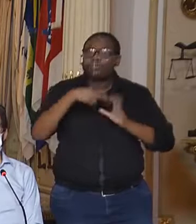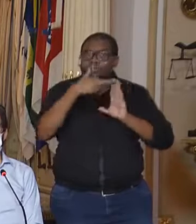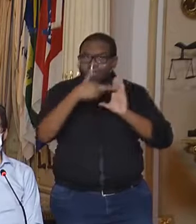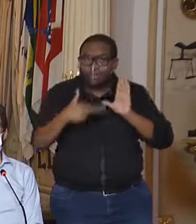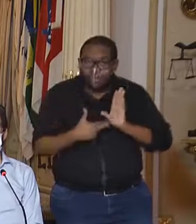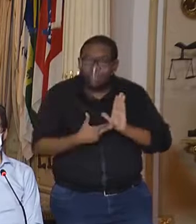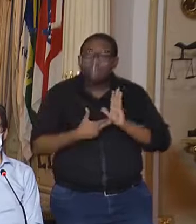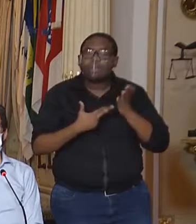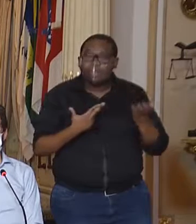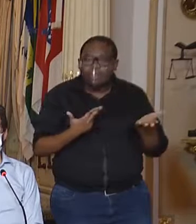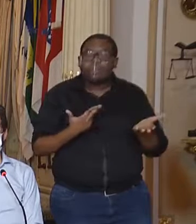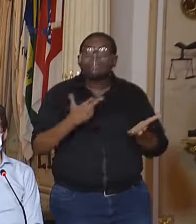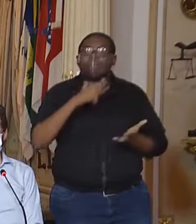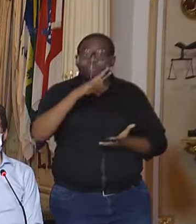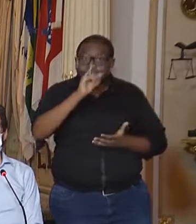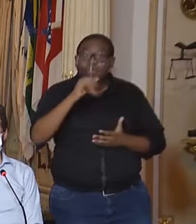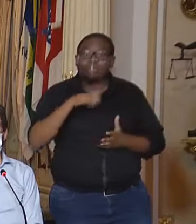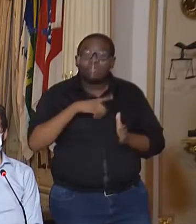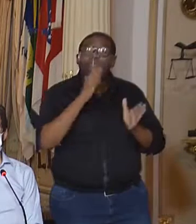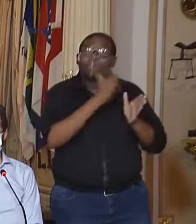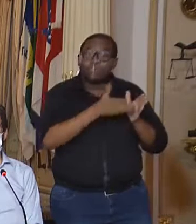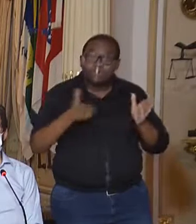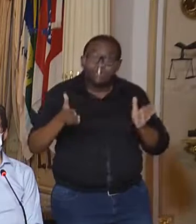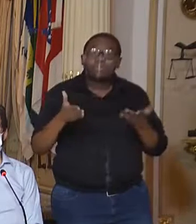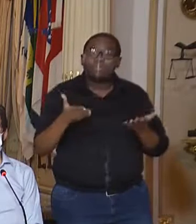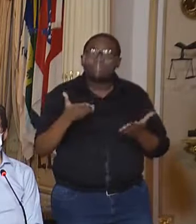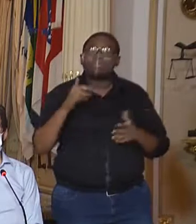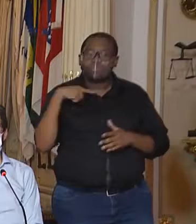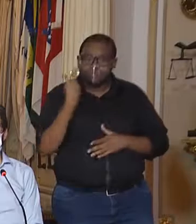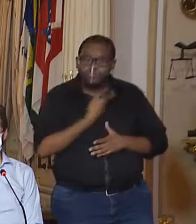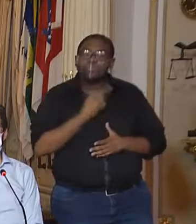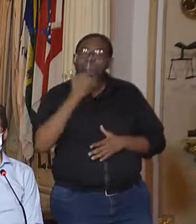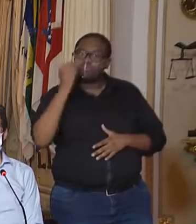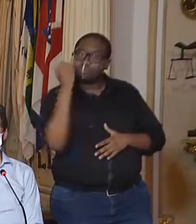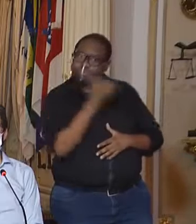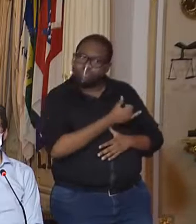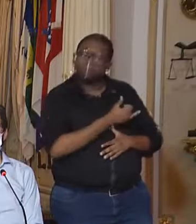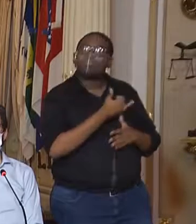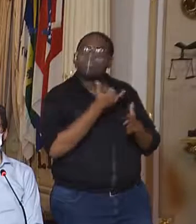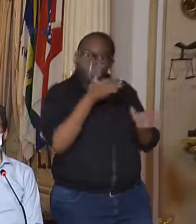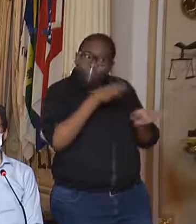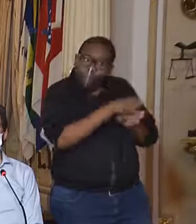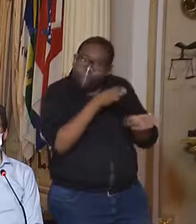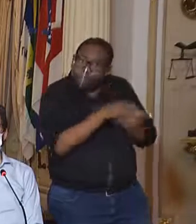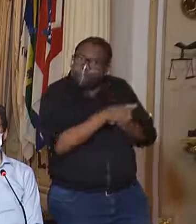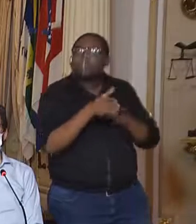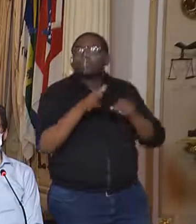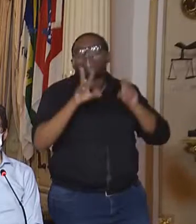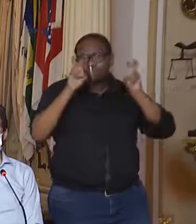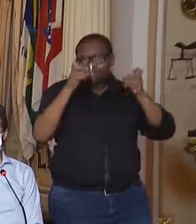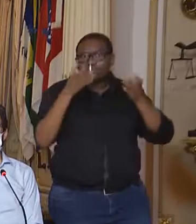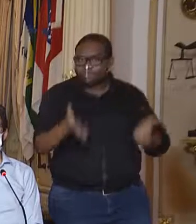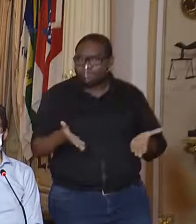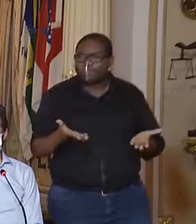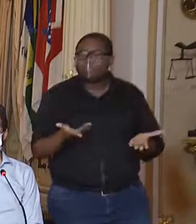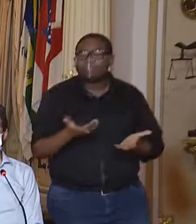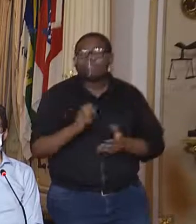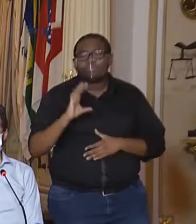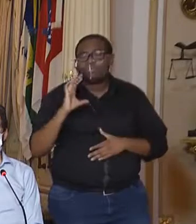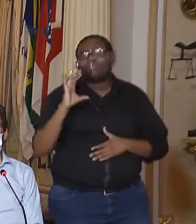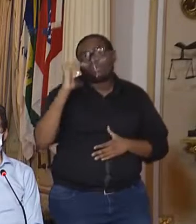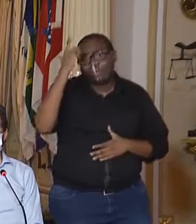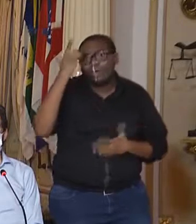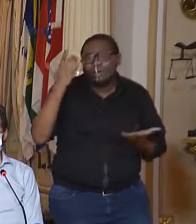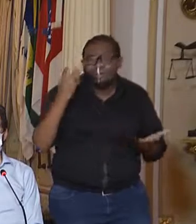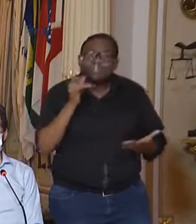haverá todo um processo de notificação, de orientação em relação a isso. E, obviamente, se